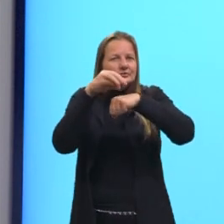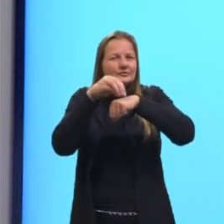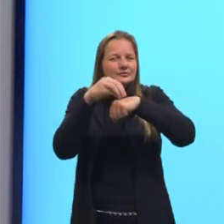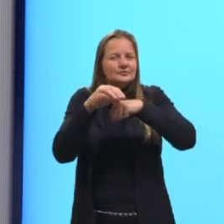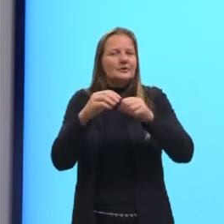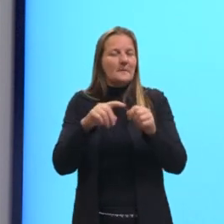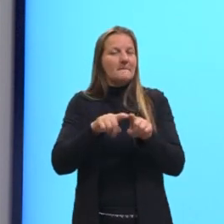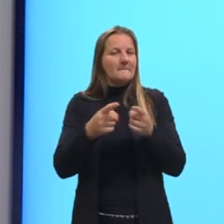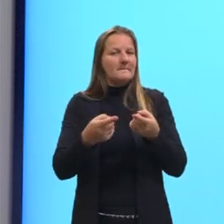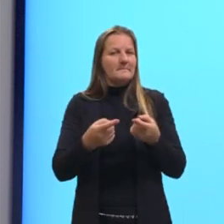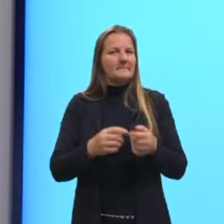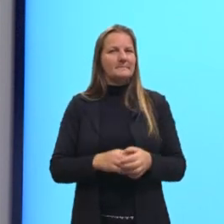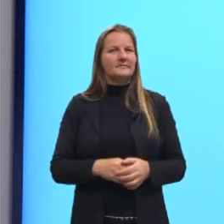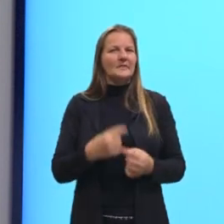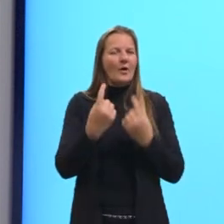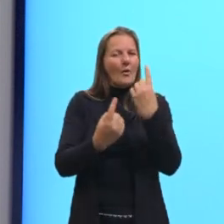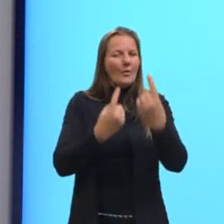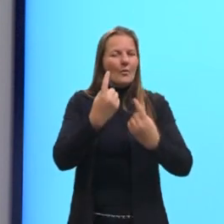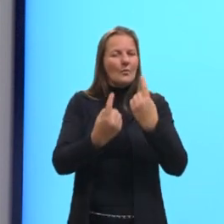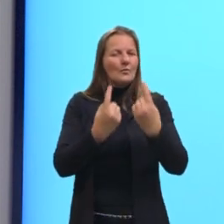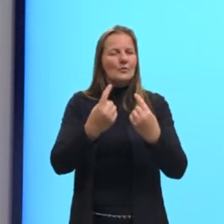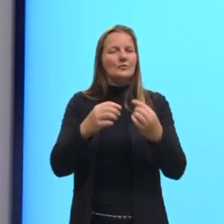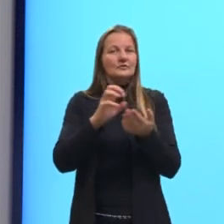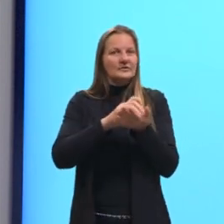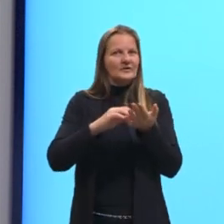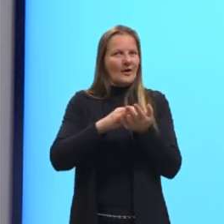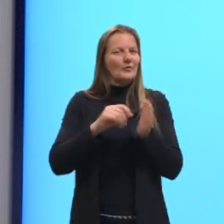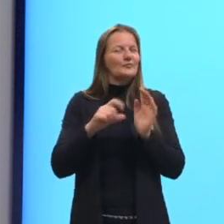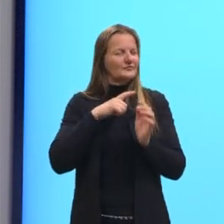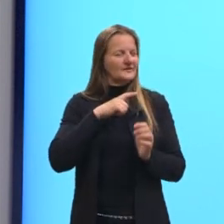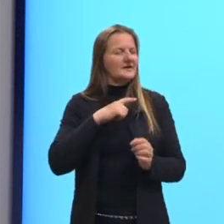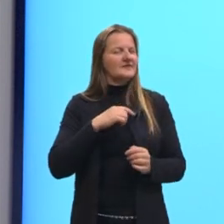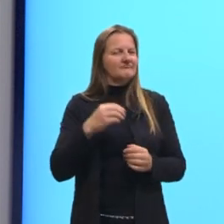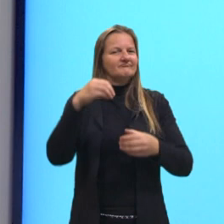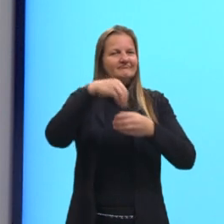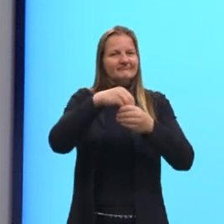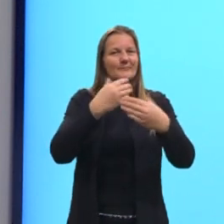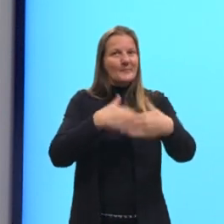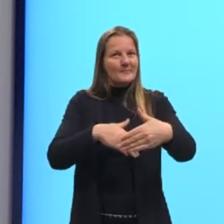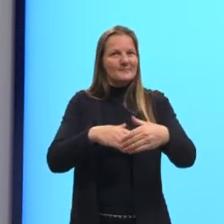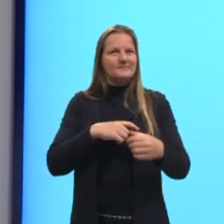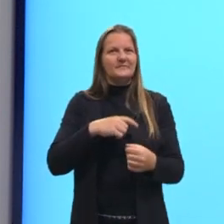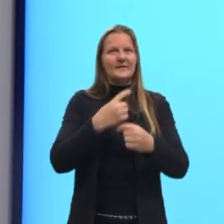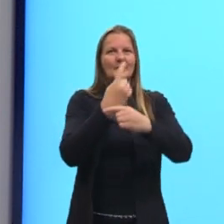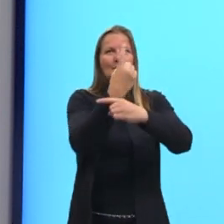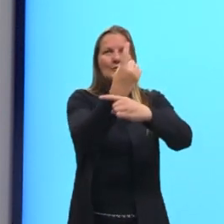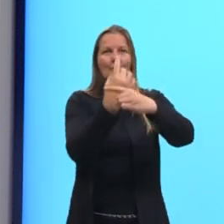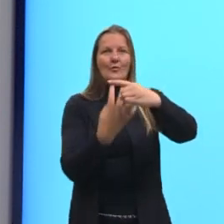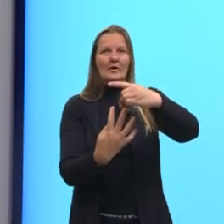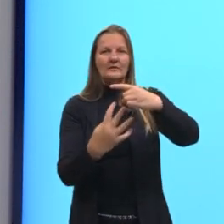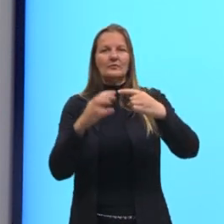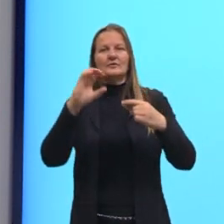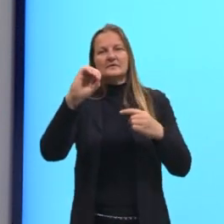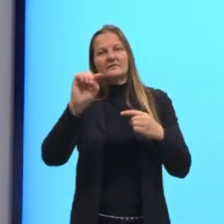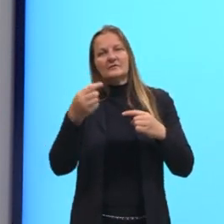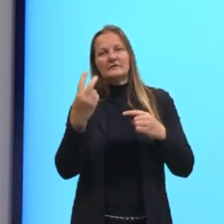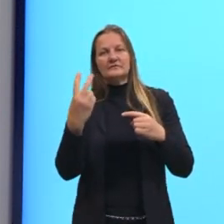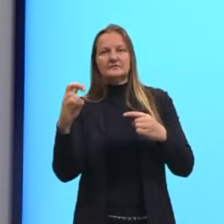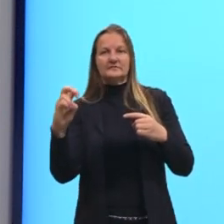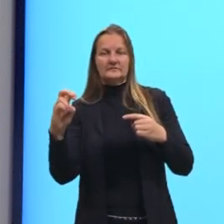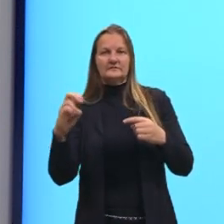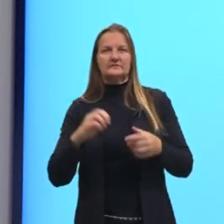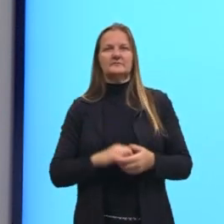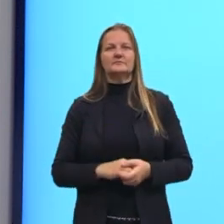são cálculos que costumam aparecer bastante, né? Um quarto que pode ser escrito como 0